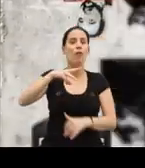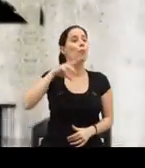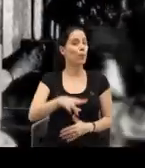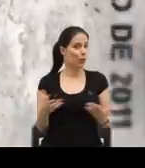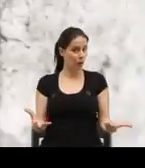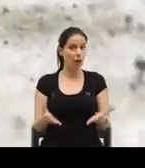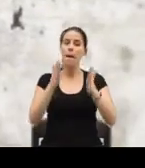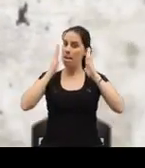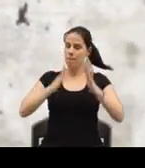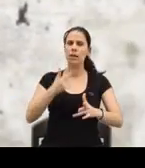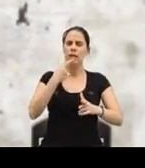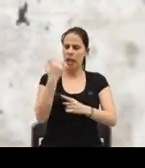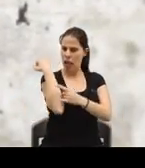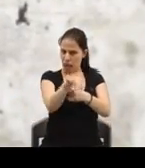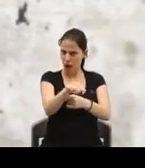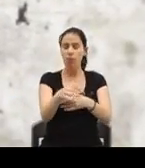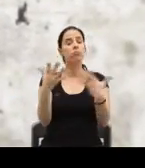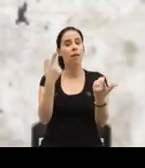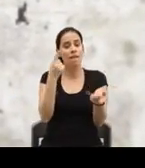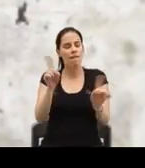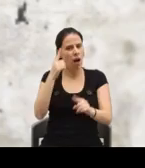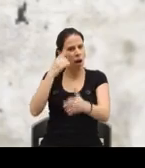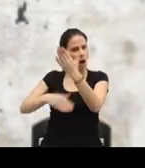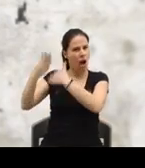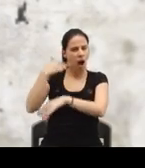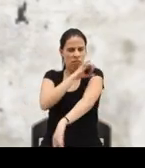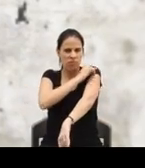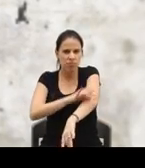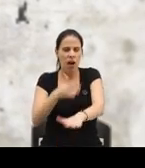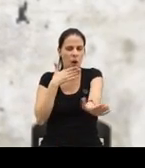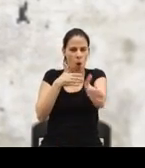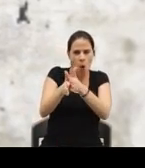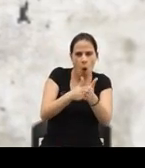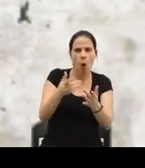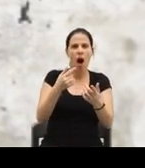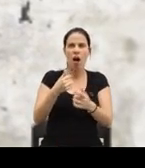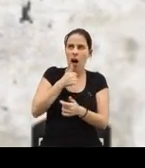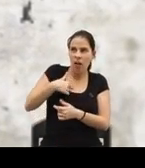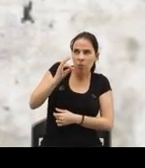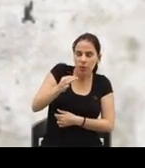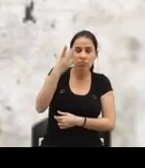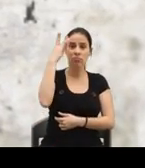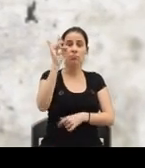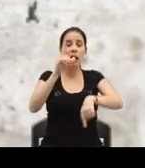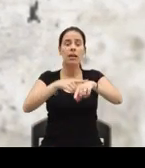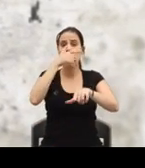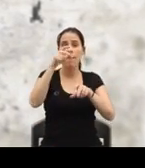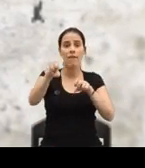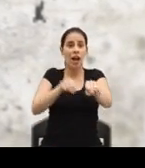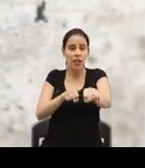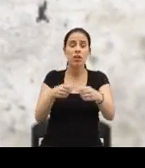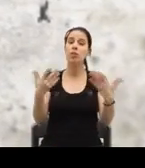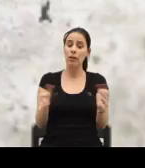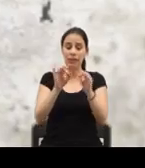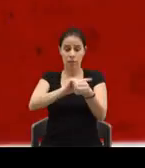português. É preciso dizer não ao regresso a um passado de miséria, exploração e dependência que marcou os tempos de fascismo.